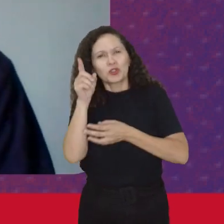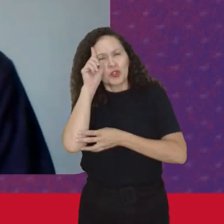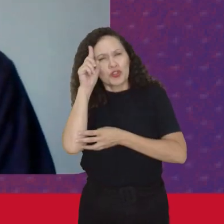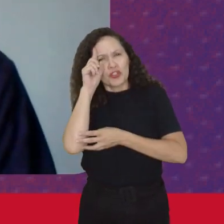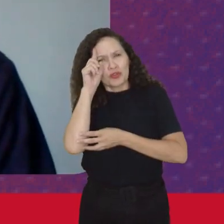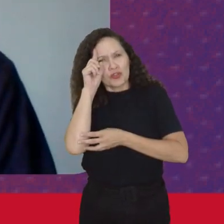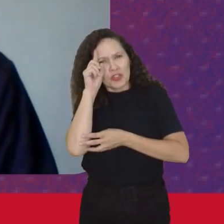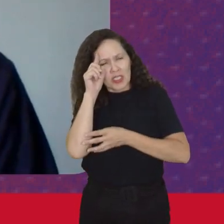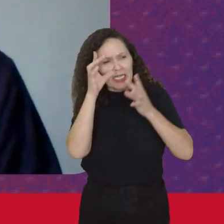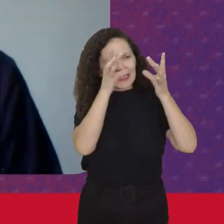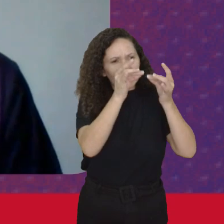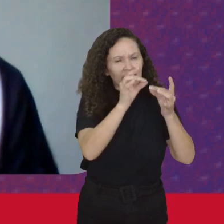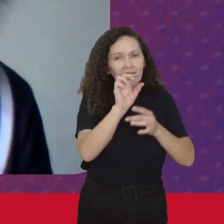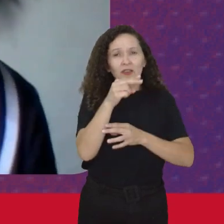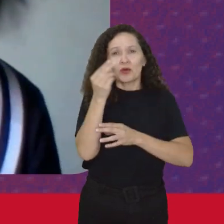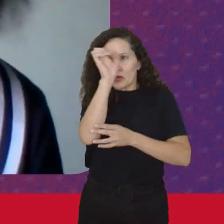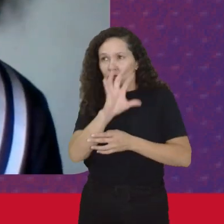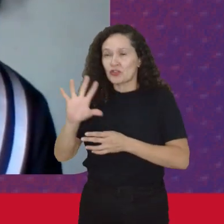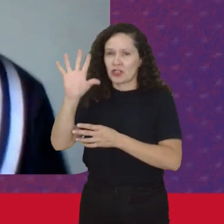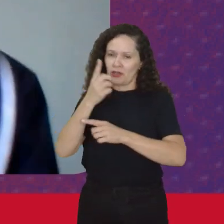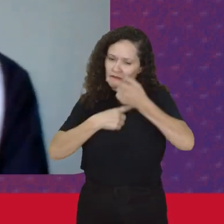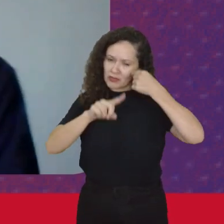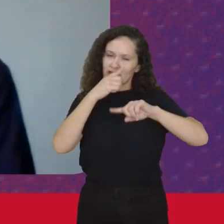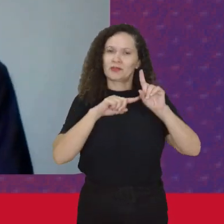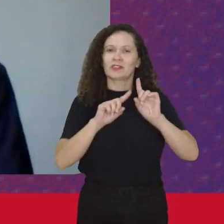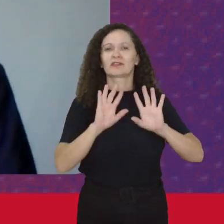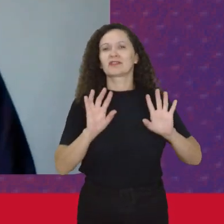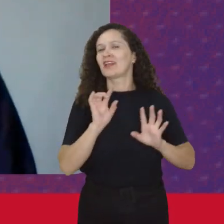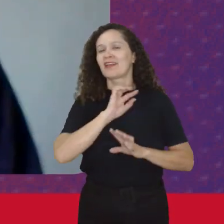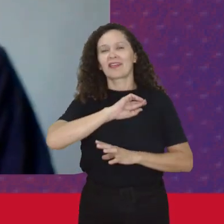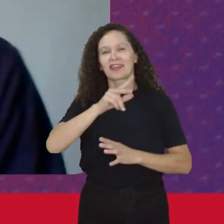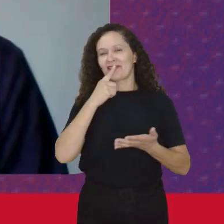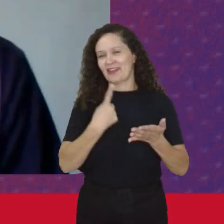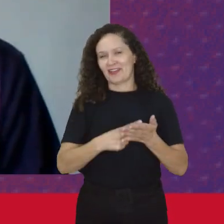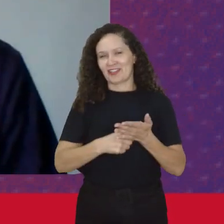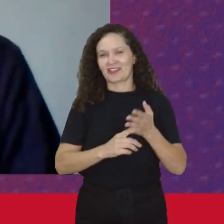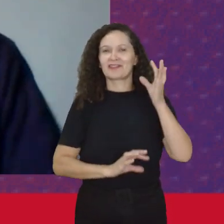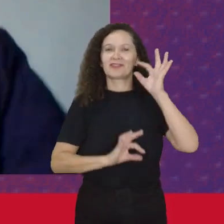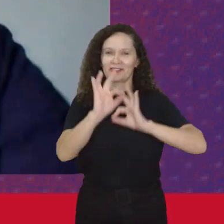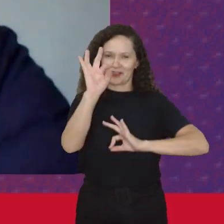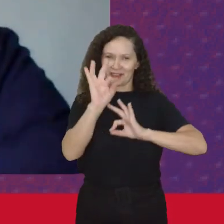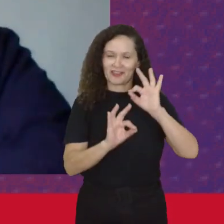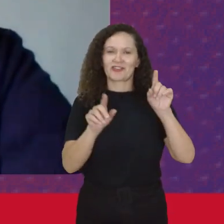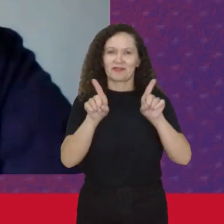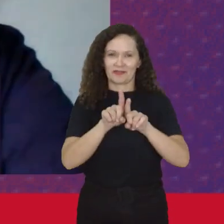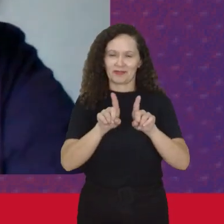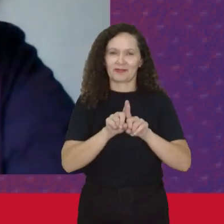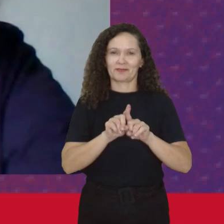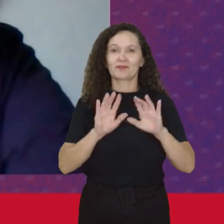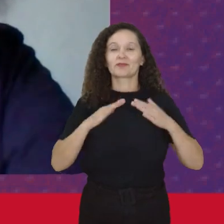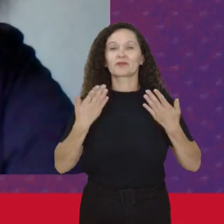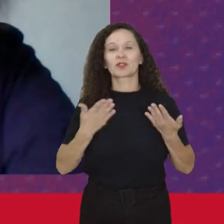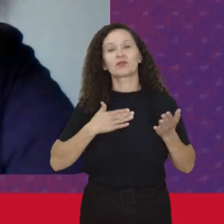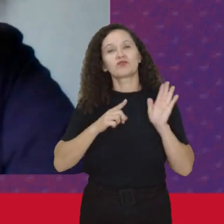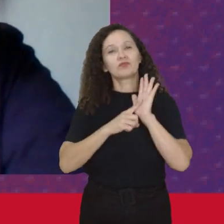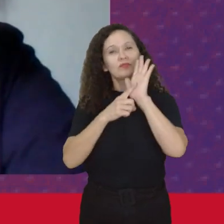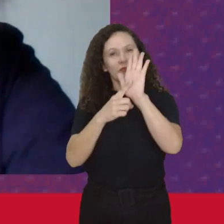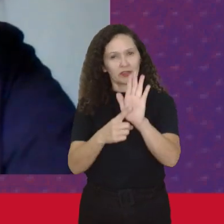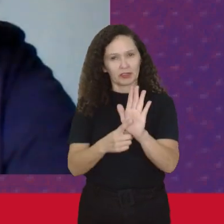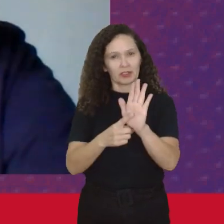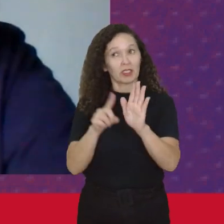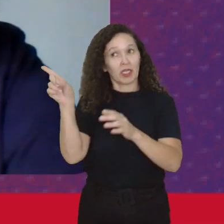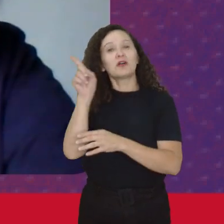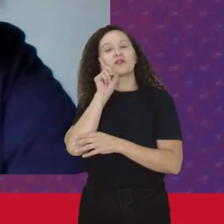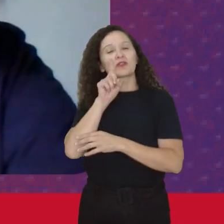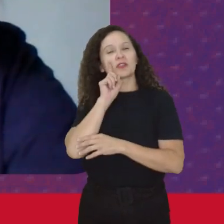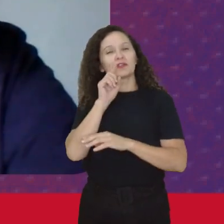luta geral Por transformação Mas não é só a Gélia Também a questão Organizativa Como eu já coloquei Então eu trouxe A partir dos Estados